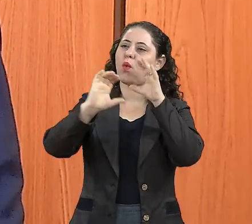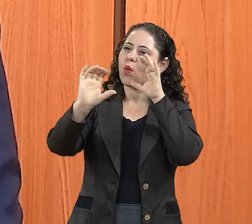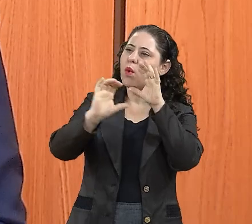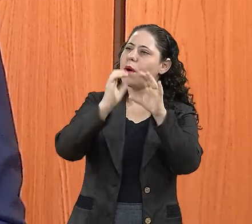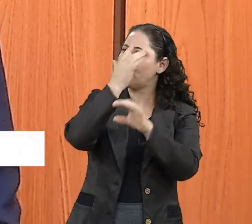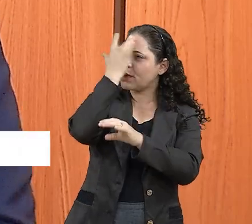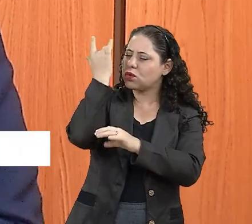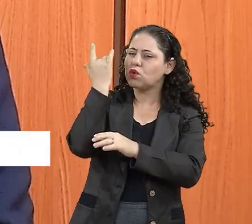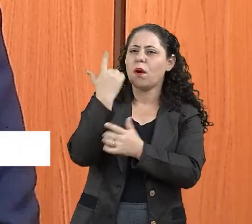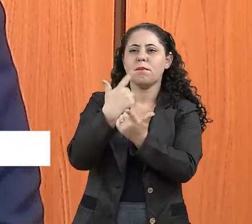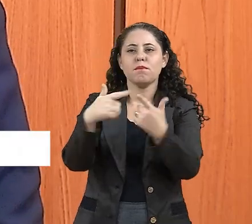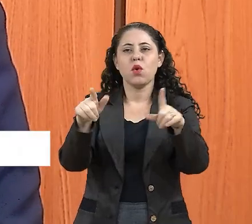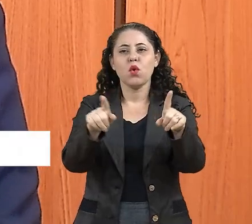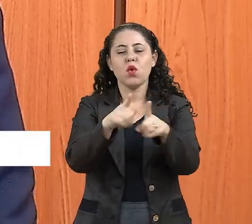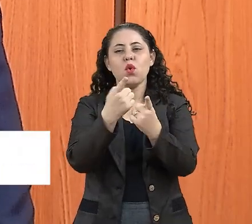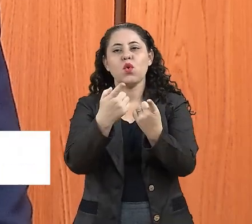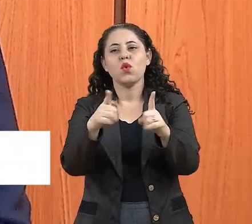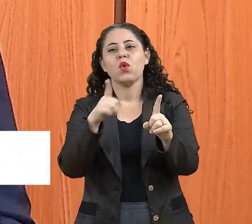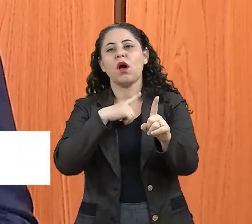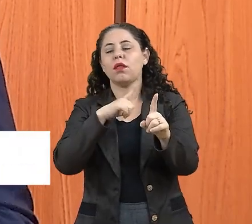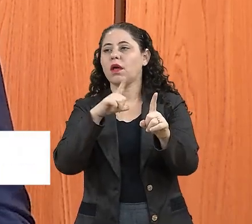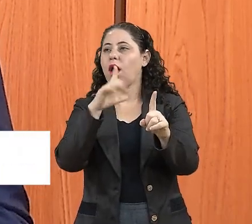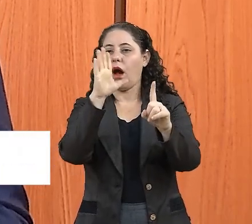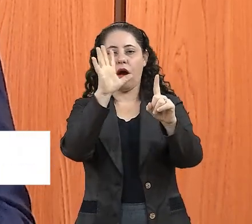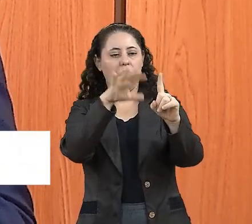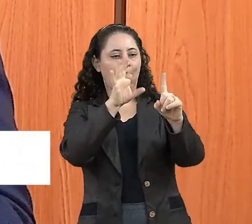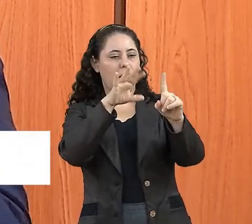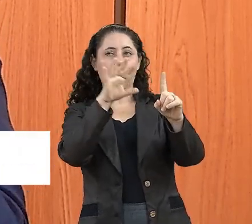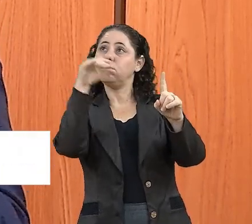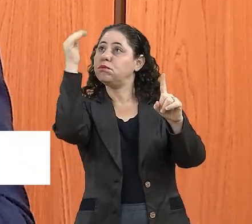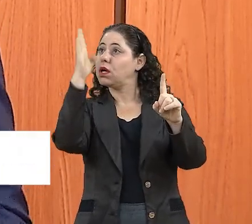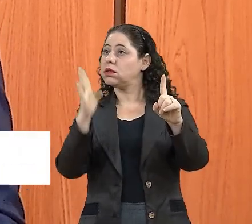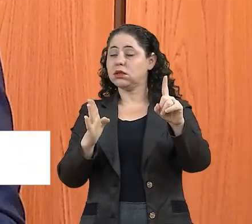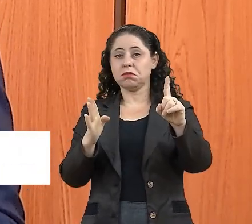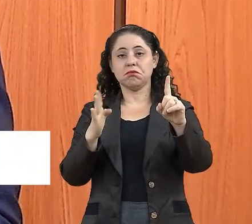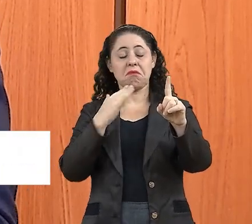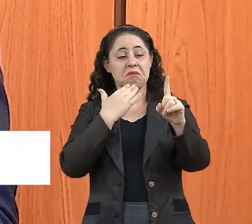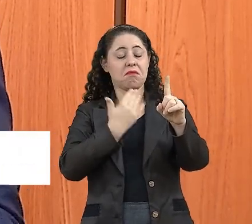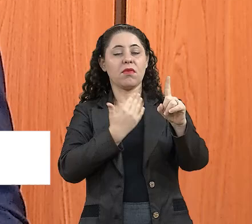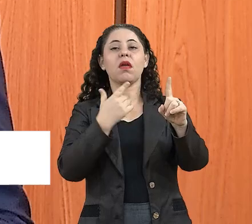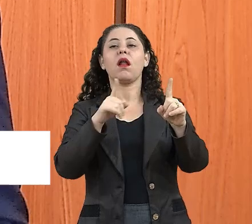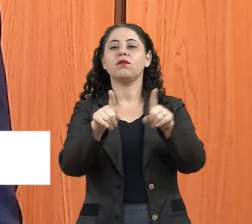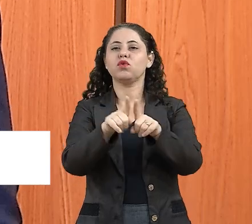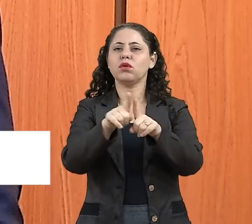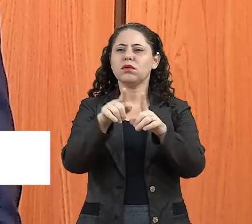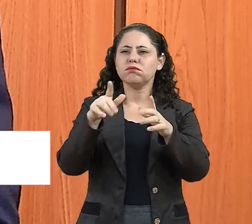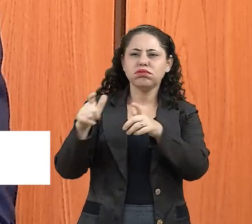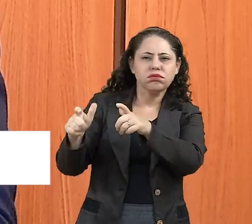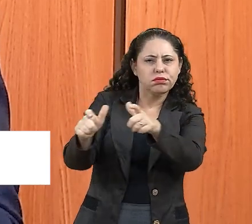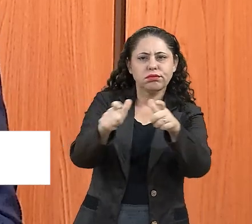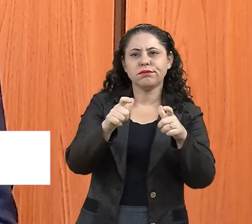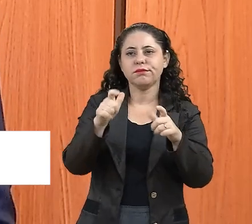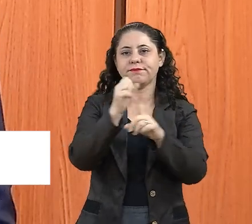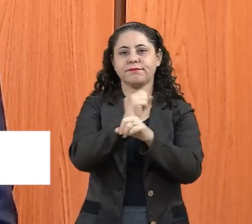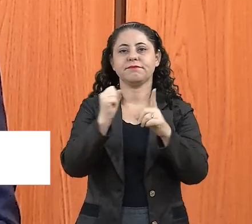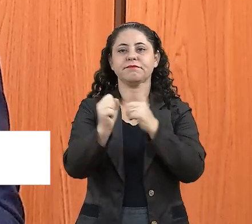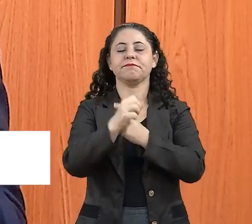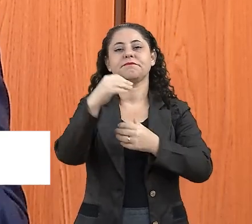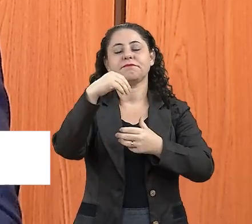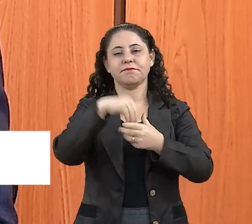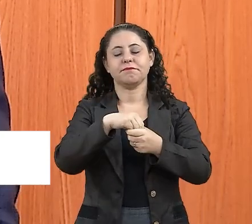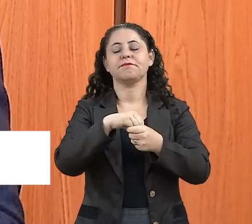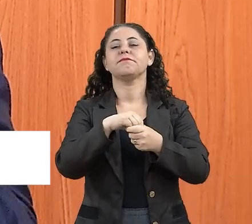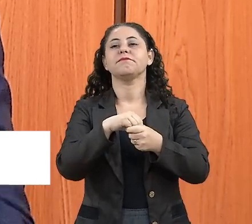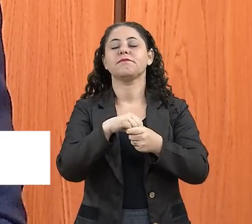pessoas que têm um prestígio nacional. E assim você vai. Toda a área da sociedade, toda a área da sociedade,